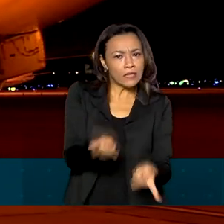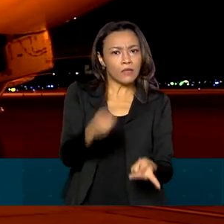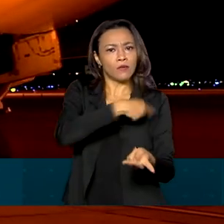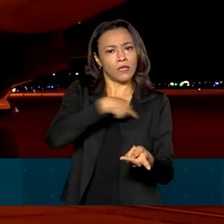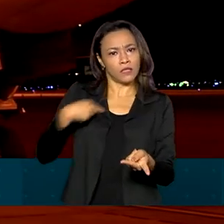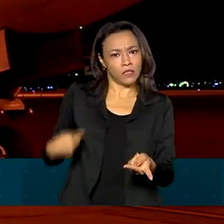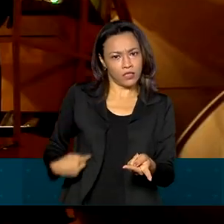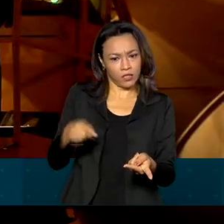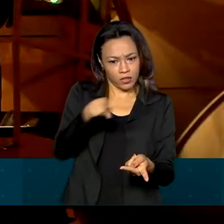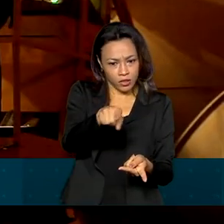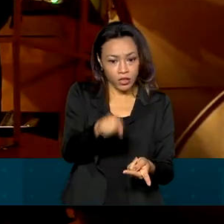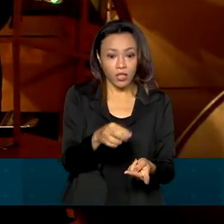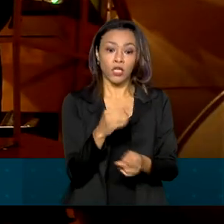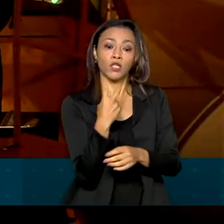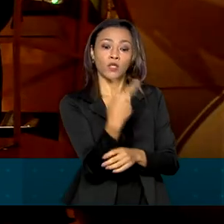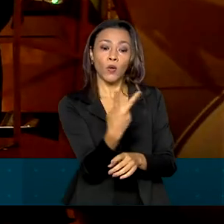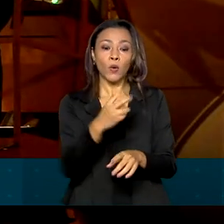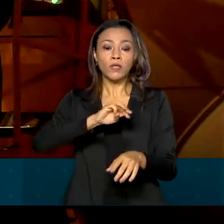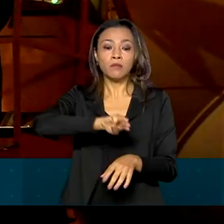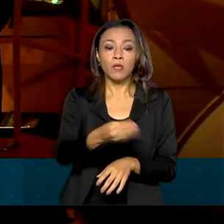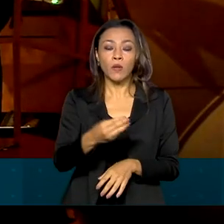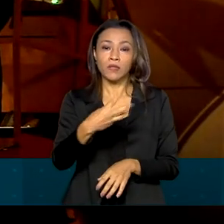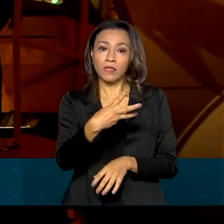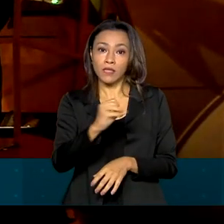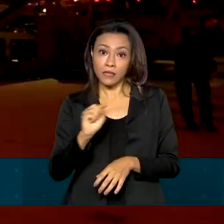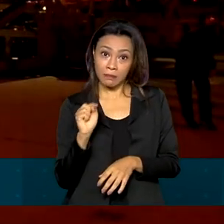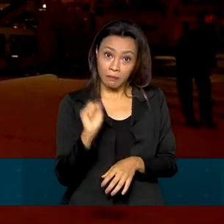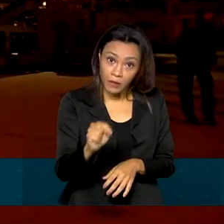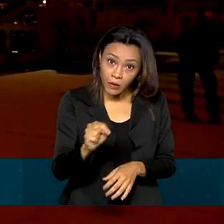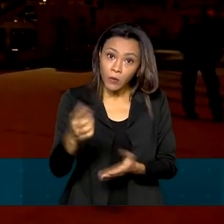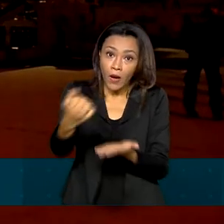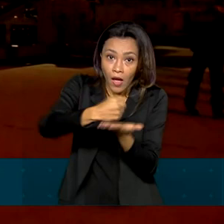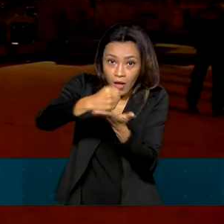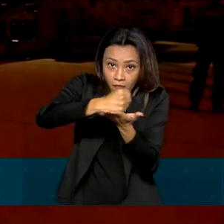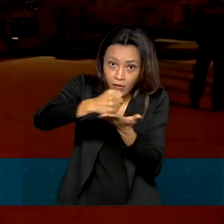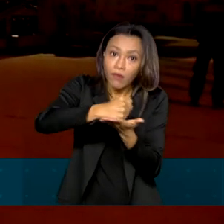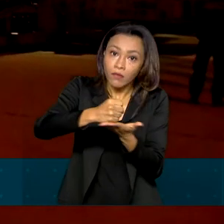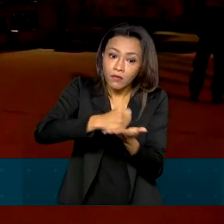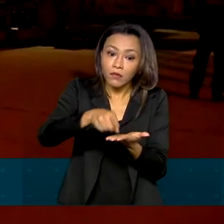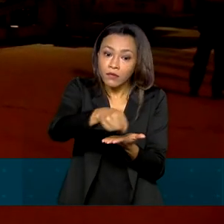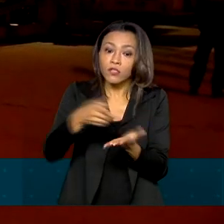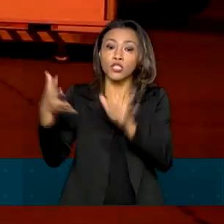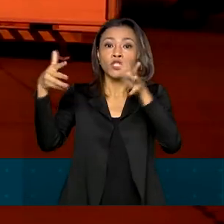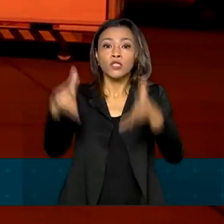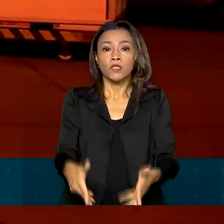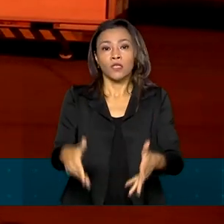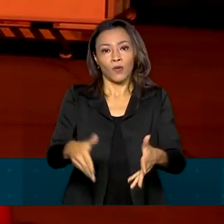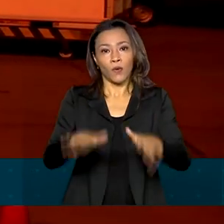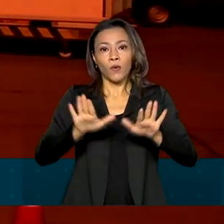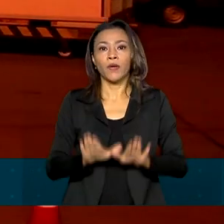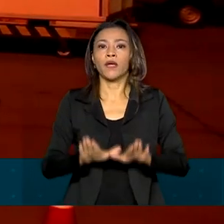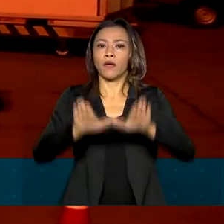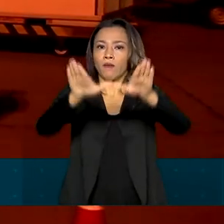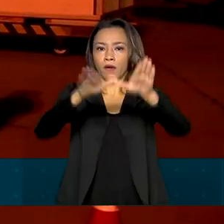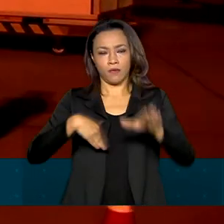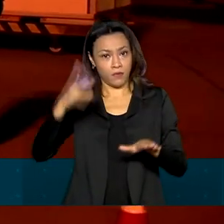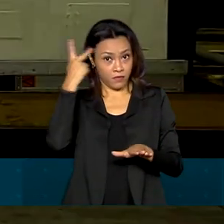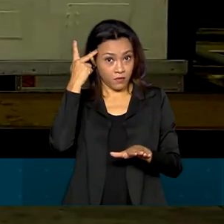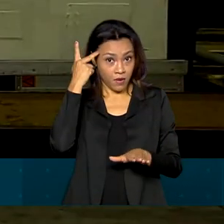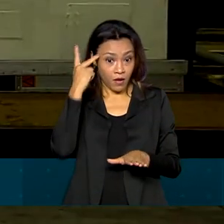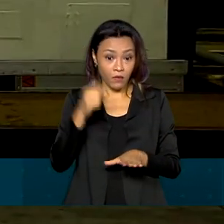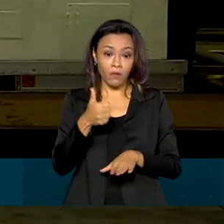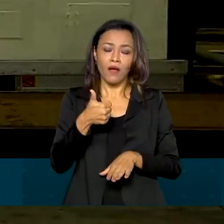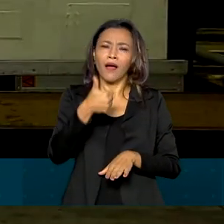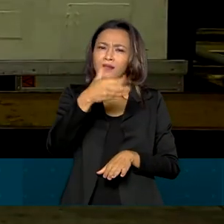lote com 2 milhões e 300 mil medicamentos para intubação, chegou ao aeroporto de Guarulhos, em São Paulo, por volta das 10 horas da noite.